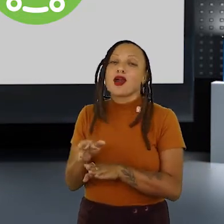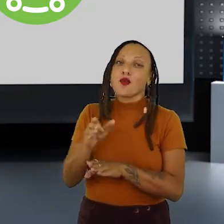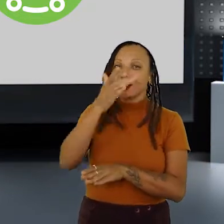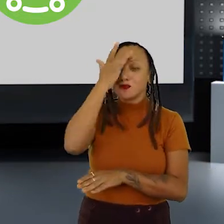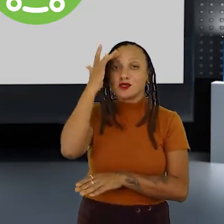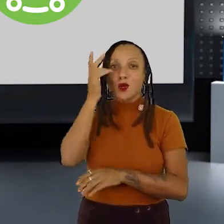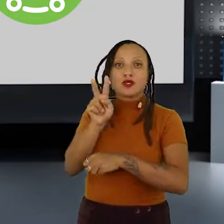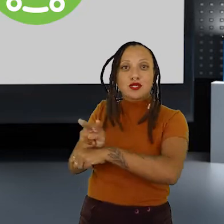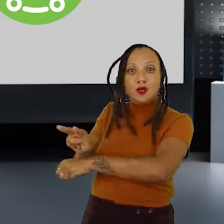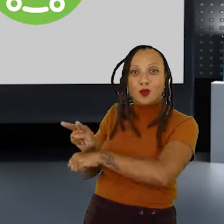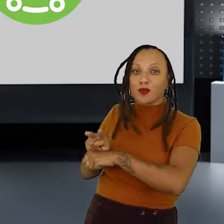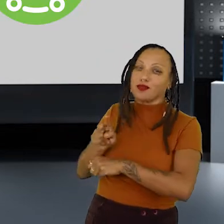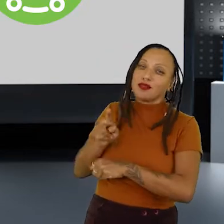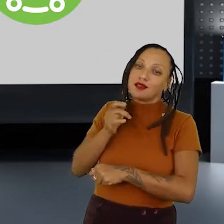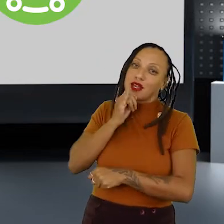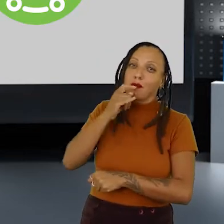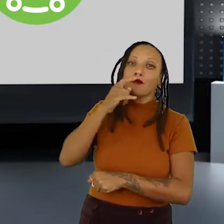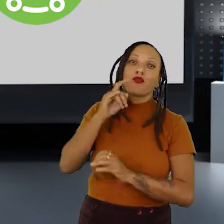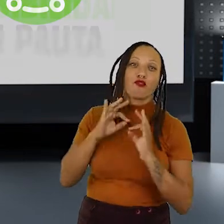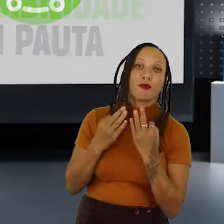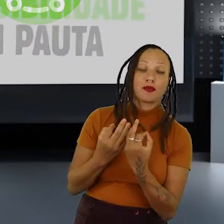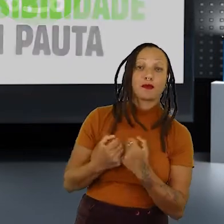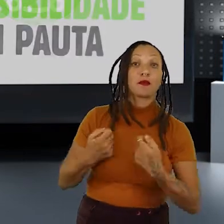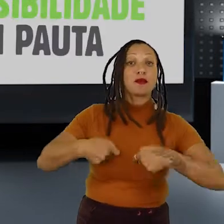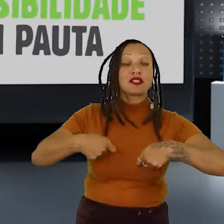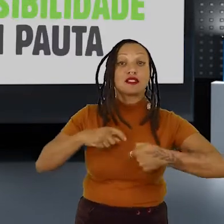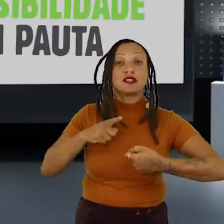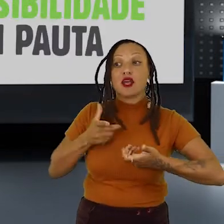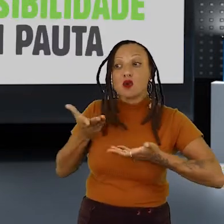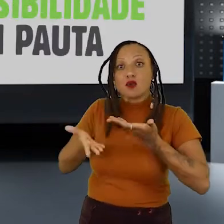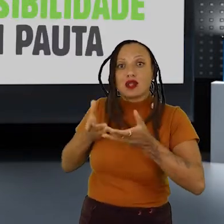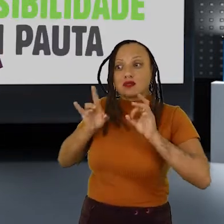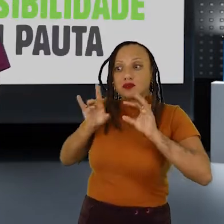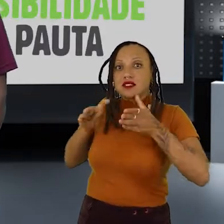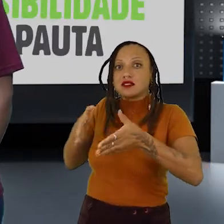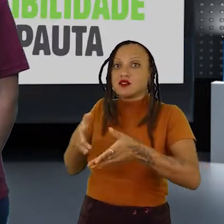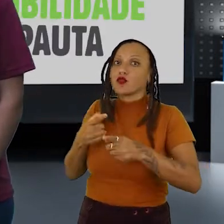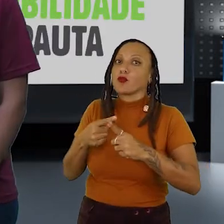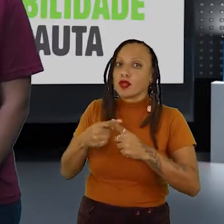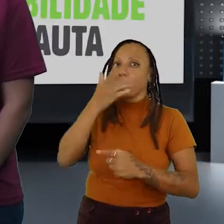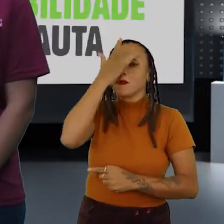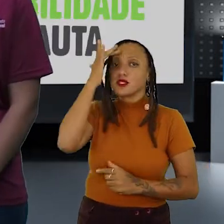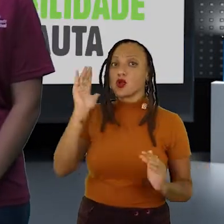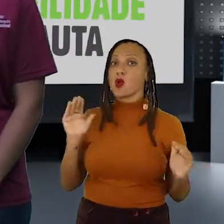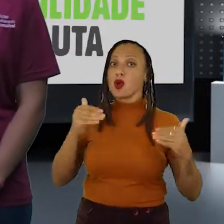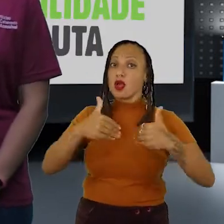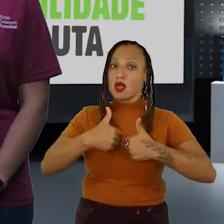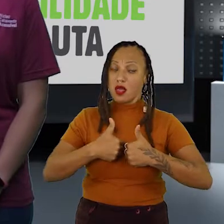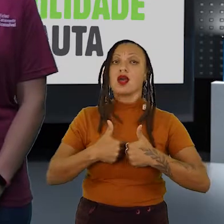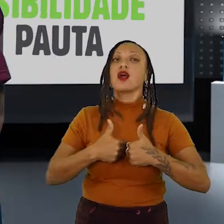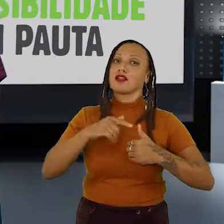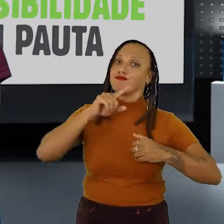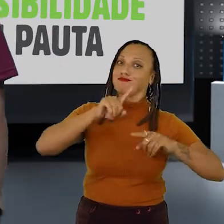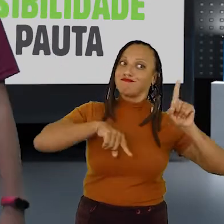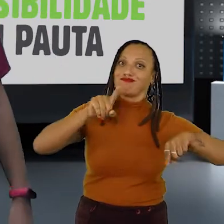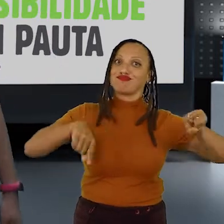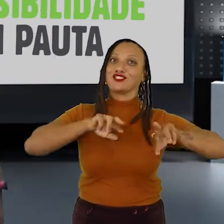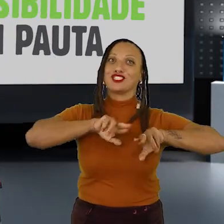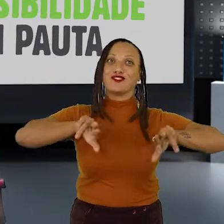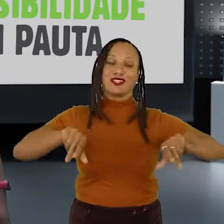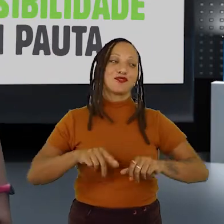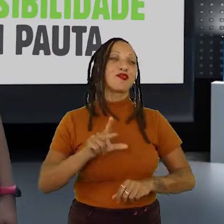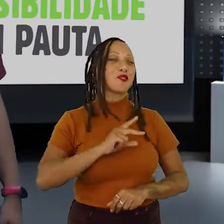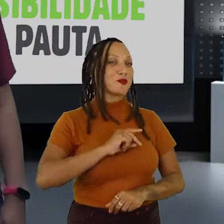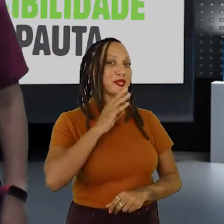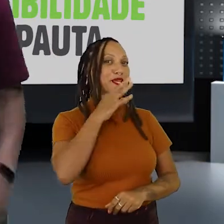altamente recomendado que haja um acompanhamento personalizado, porque nenhuma pessoa com TEA é igual a outra. Nossa, claro. Seguindo o